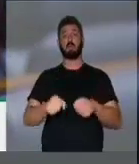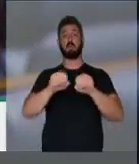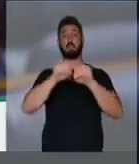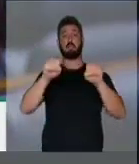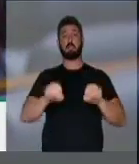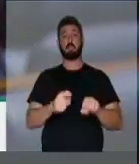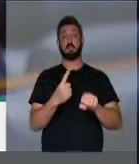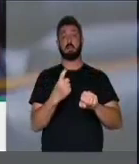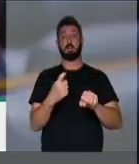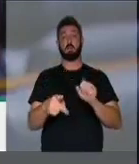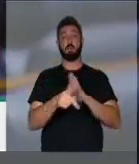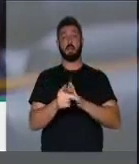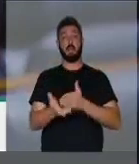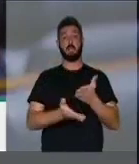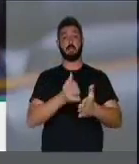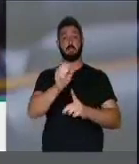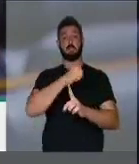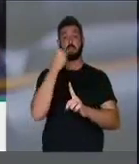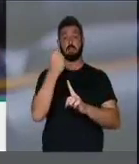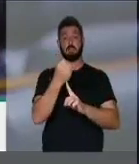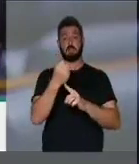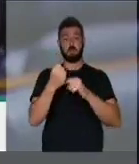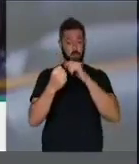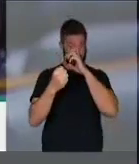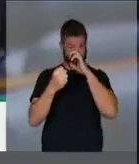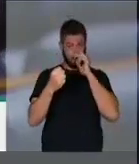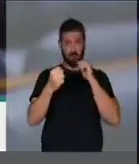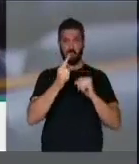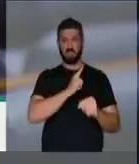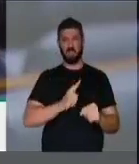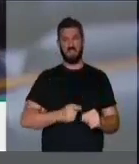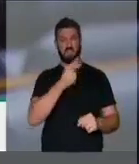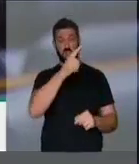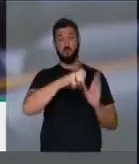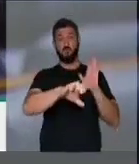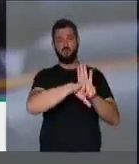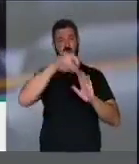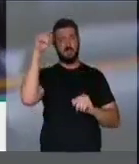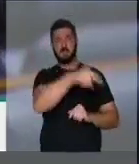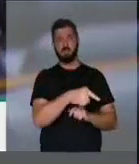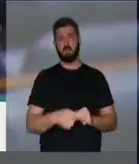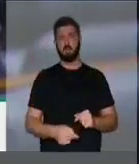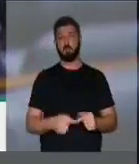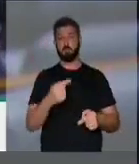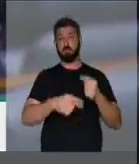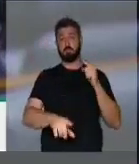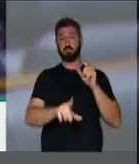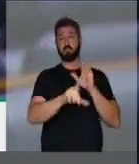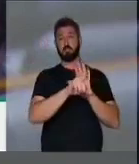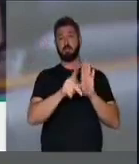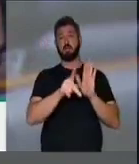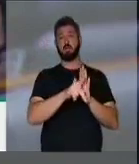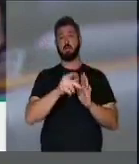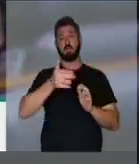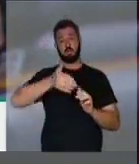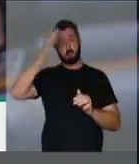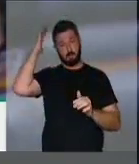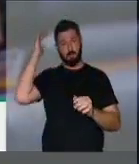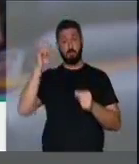sistema único de assistência social. Esse governo criminoso e ilegítimo do presidente Temer